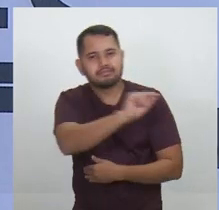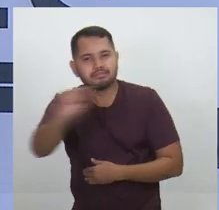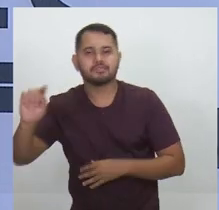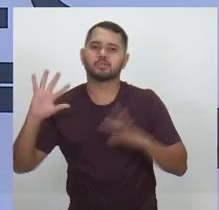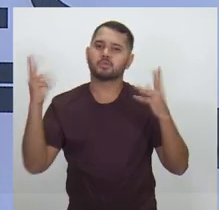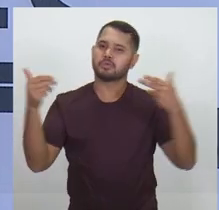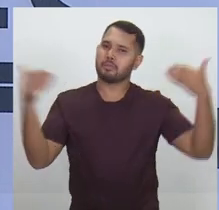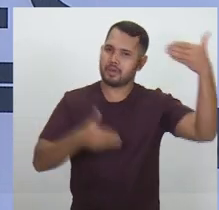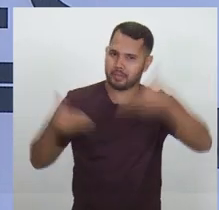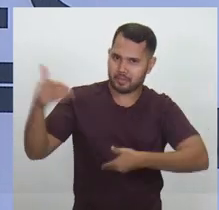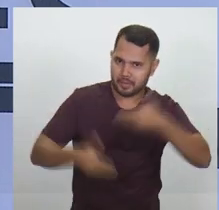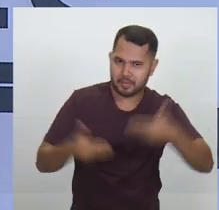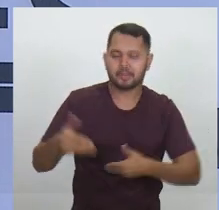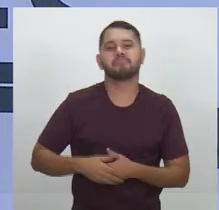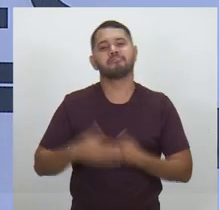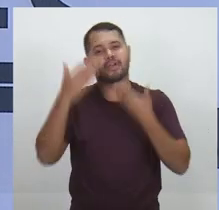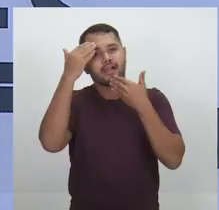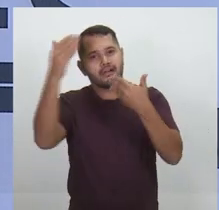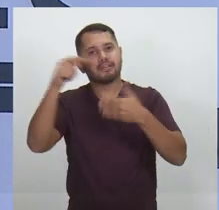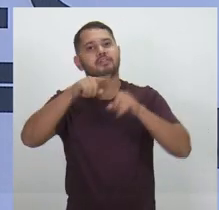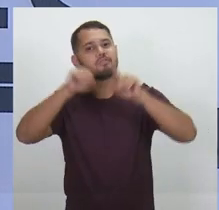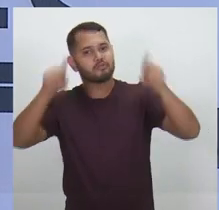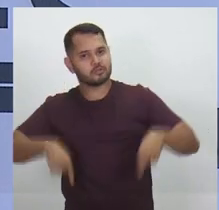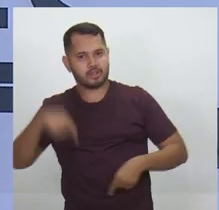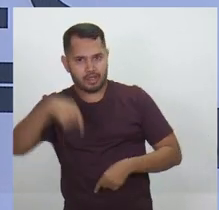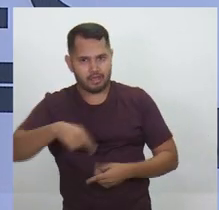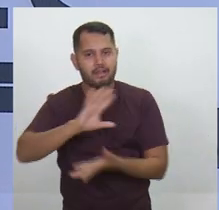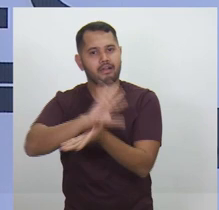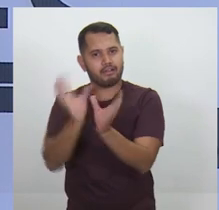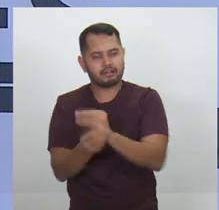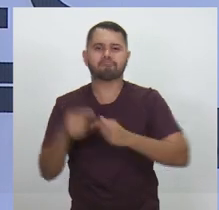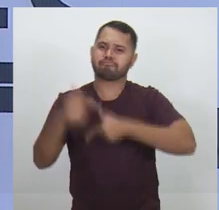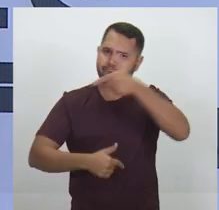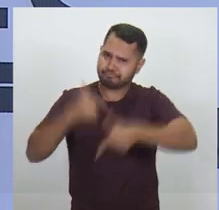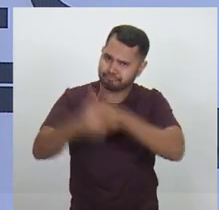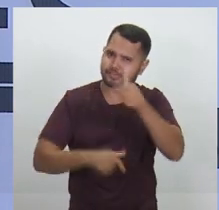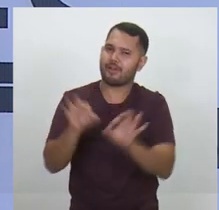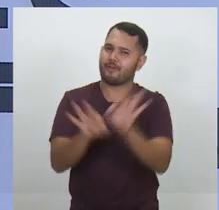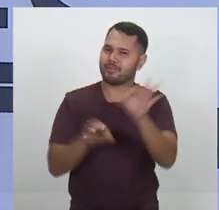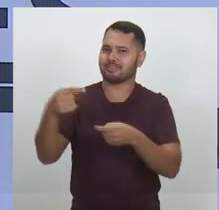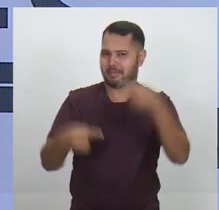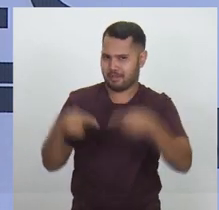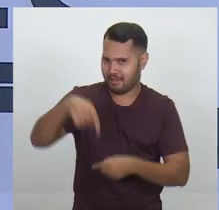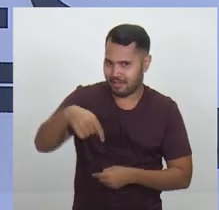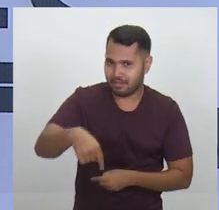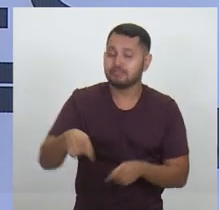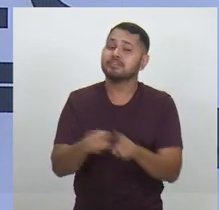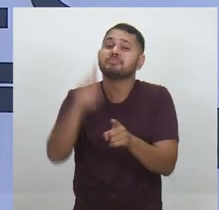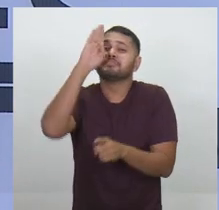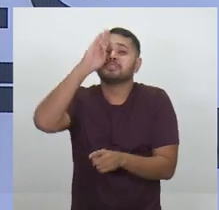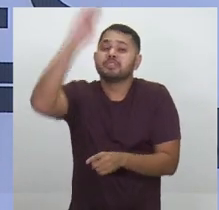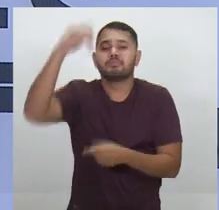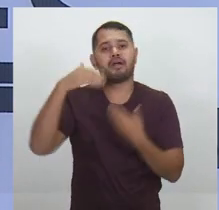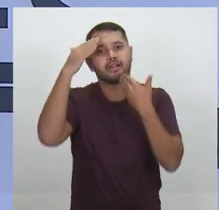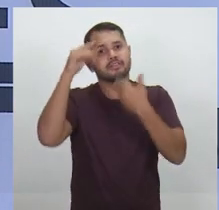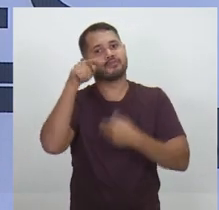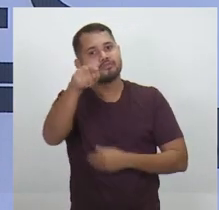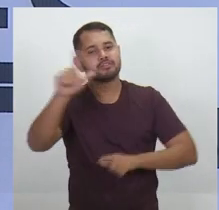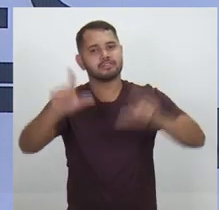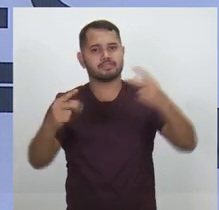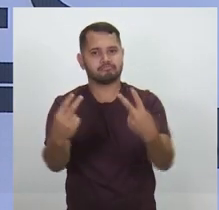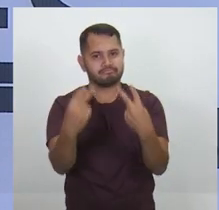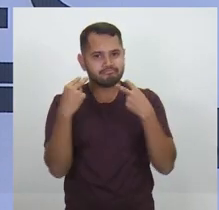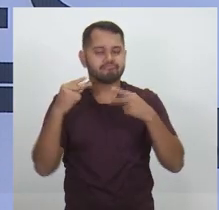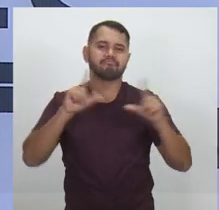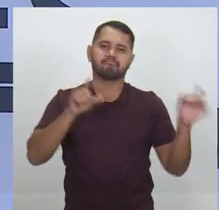de todos os candidatos aqui. Agradeço aos funcionários da TV em Tempo que trabalharam duro para realizar esse debate. Mas, principalmente, eu agradeço a você que está em